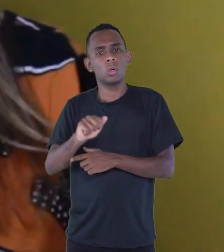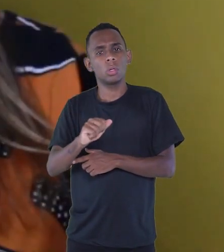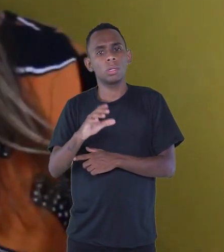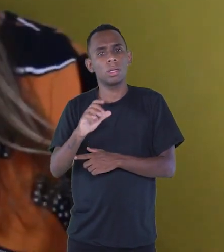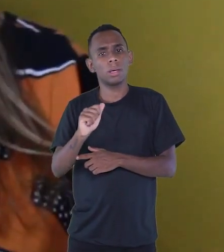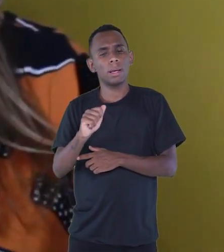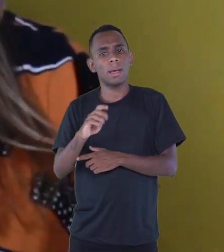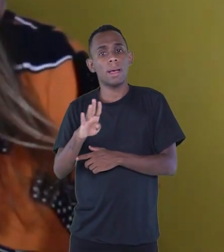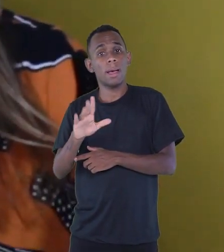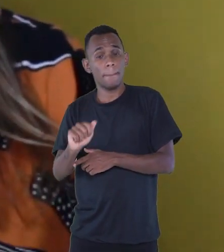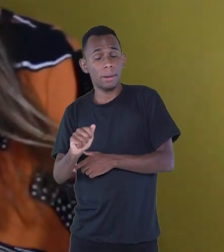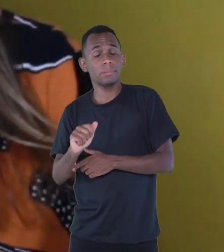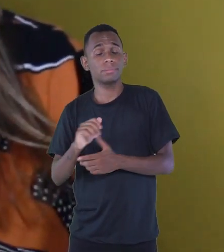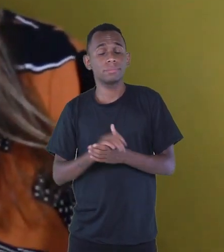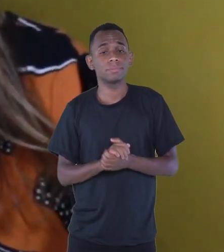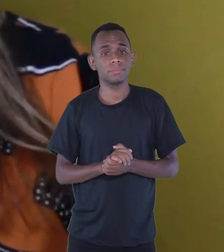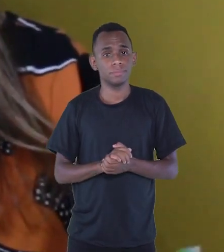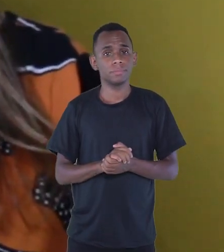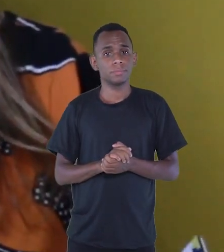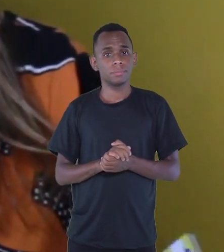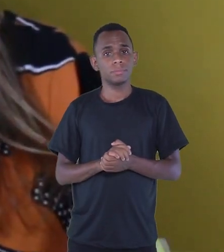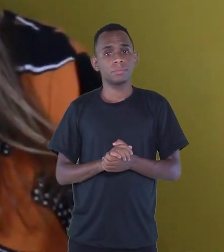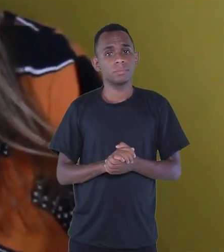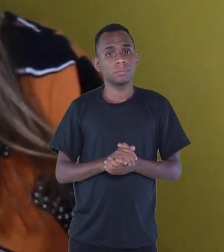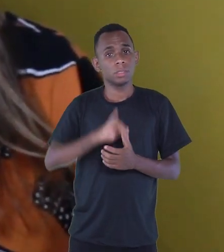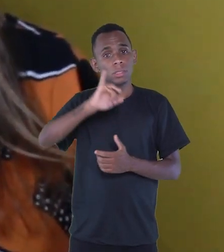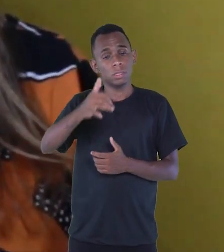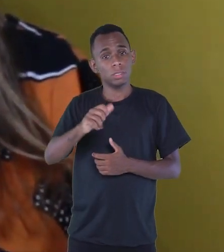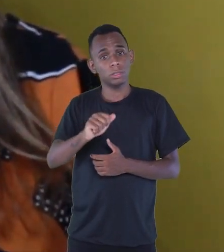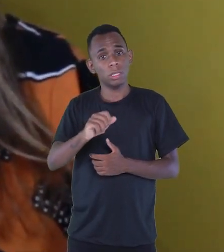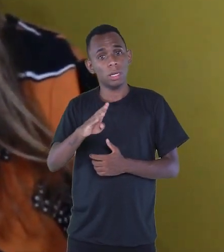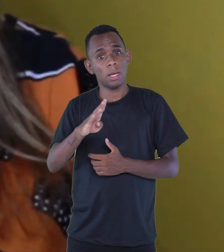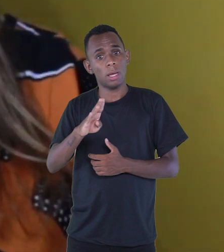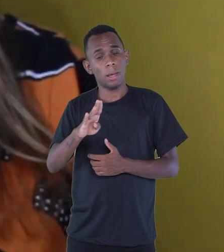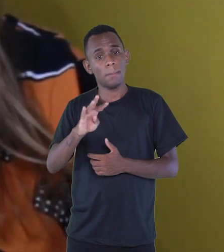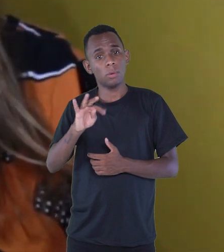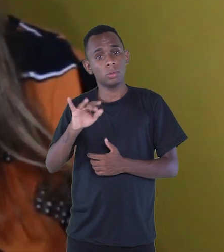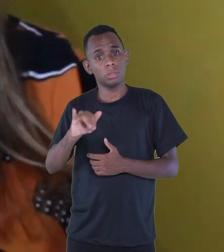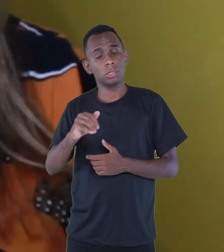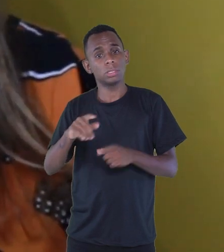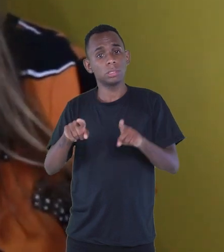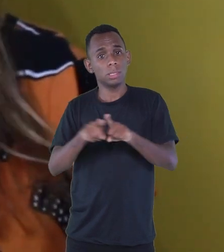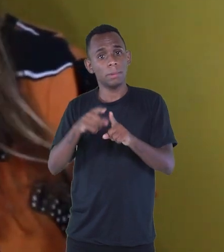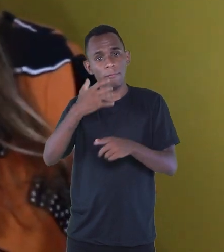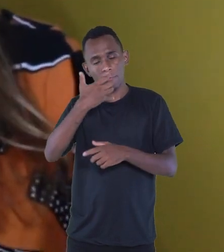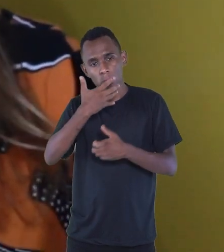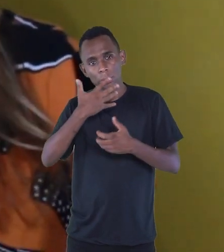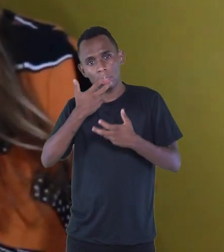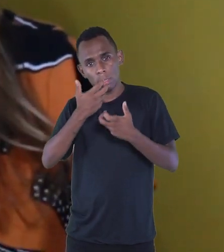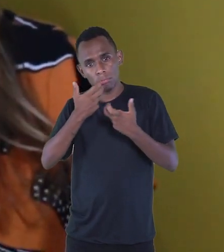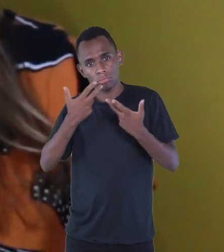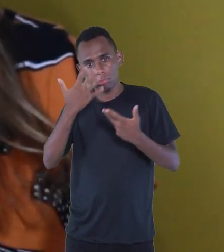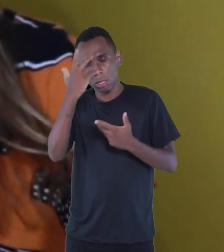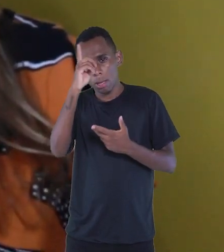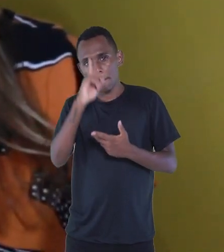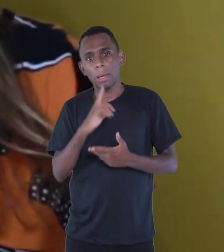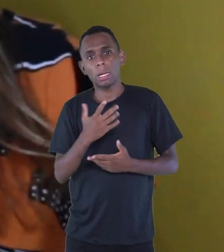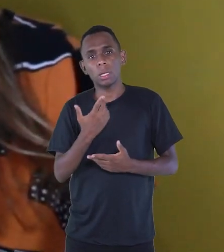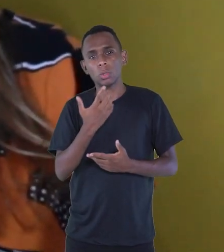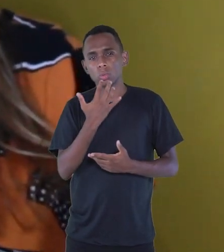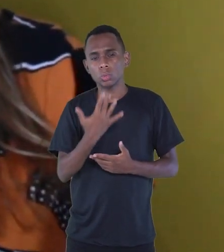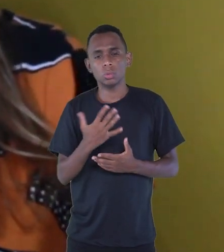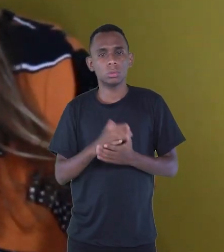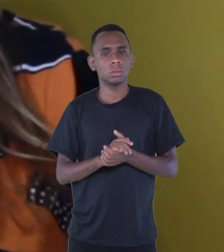Cabriola. Isso. E O Jabuti e a Fruta Amarela. São quatro livros